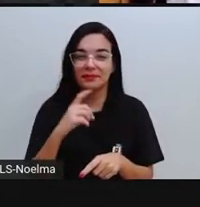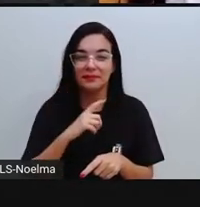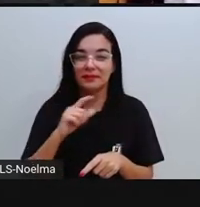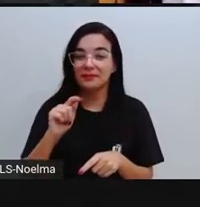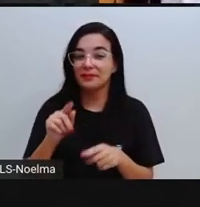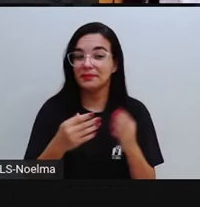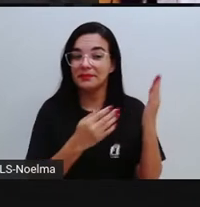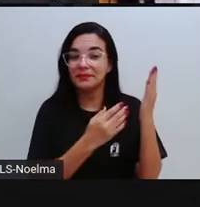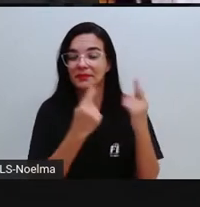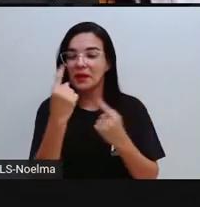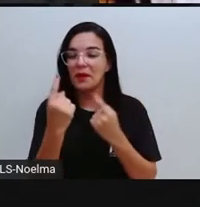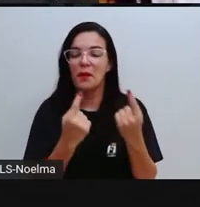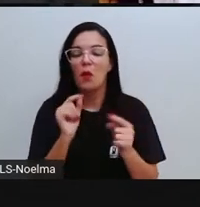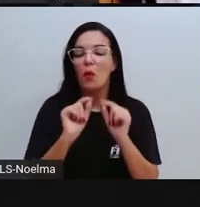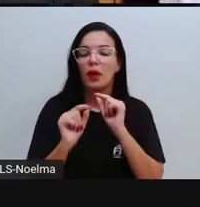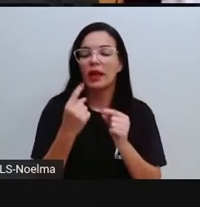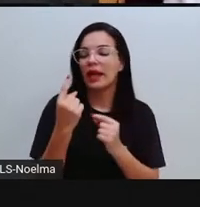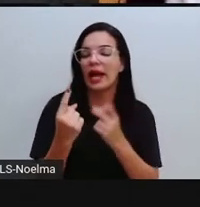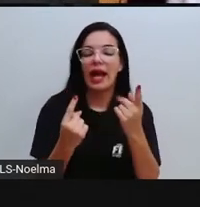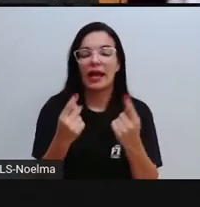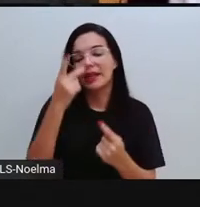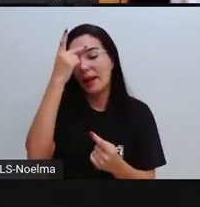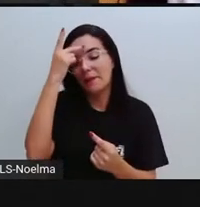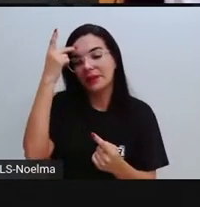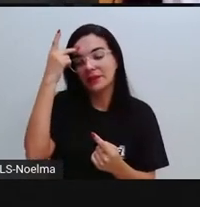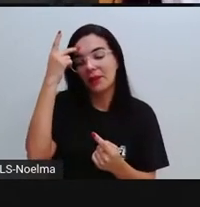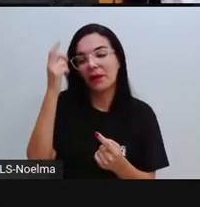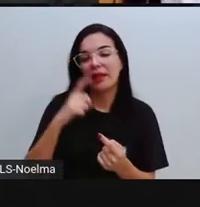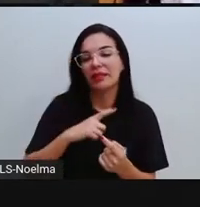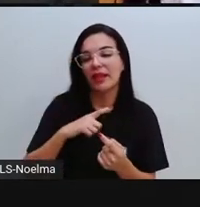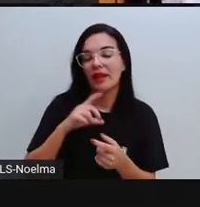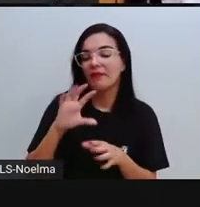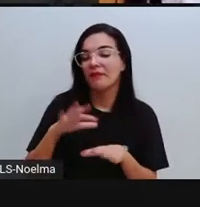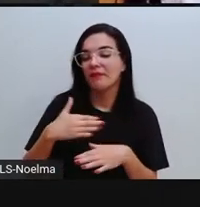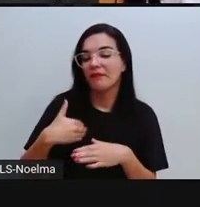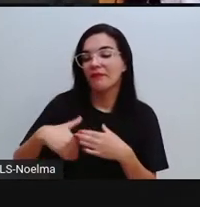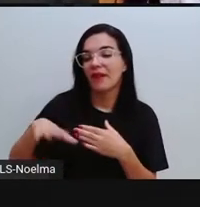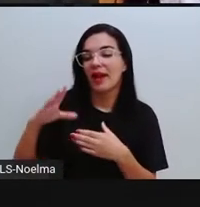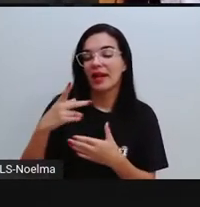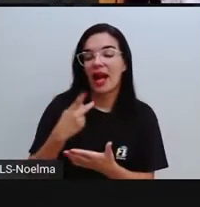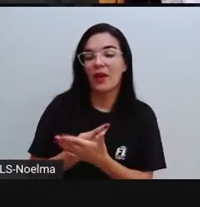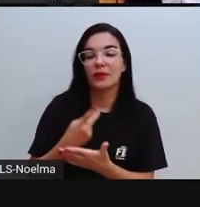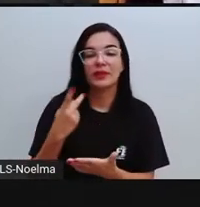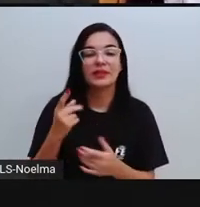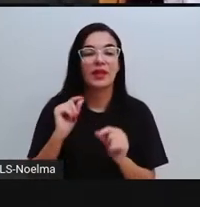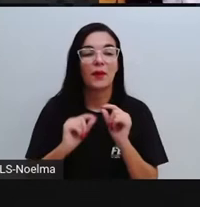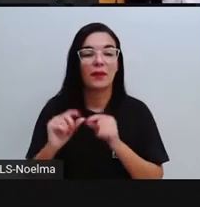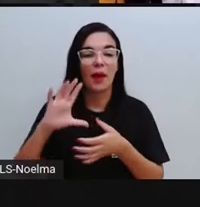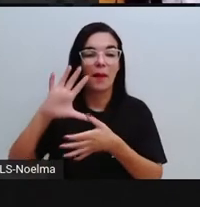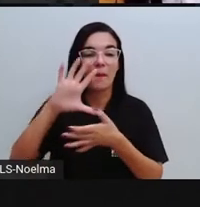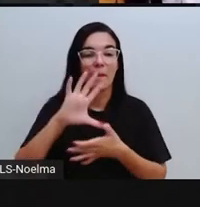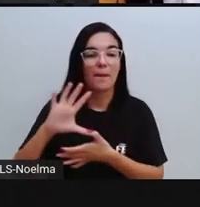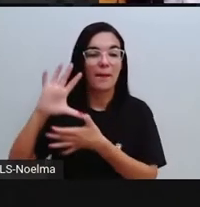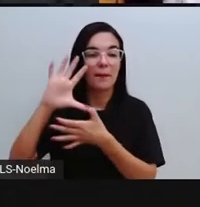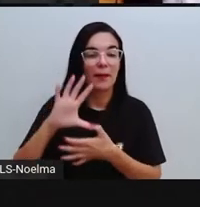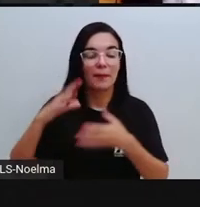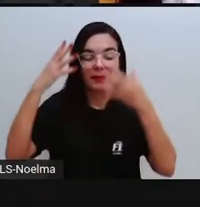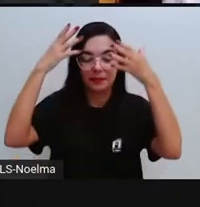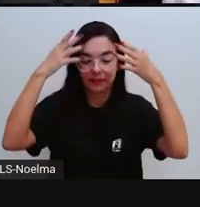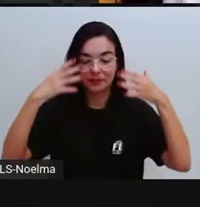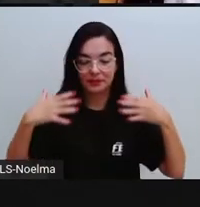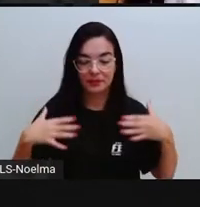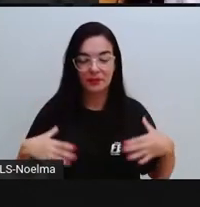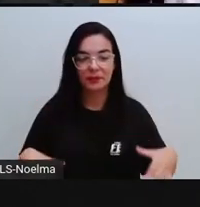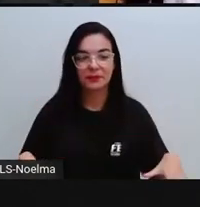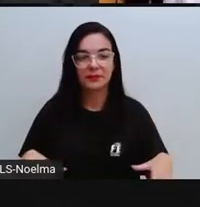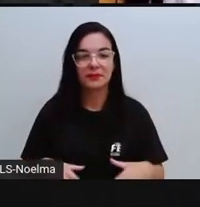O que vai acontecer naquele dia para cada signo, o mapa astral, né? É algo que vai estar presente aí no jornal